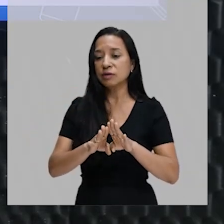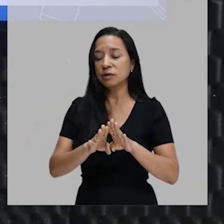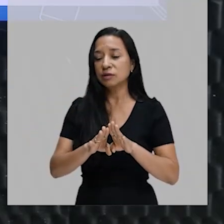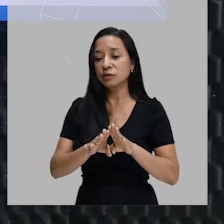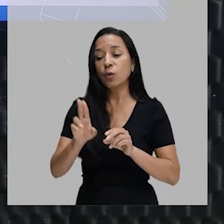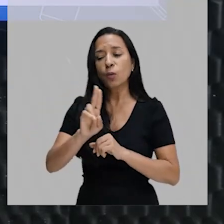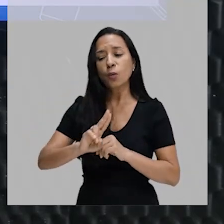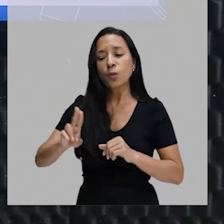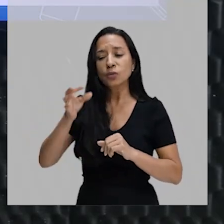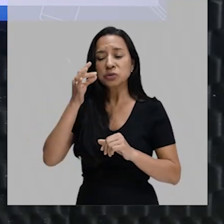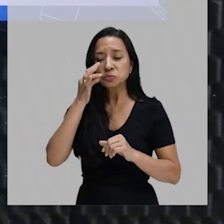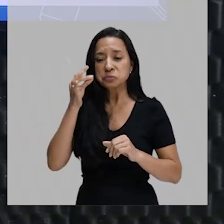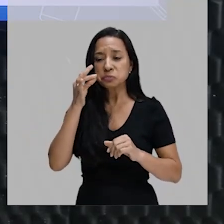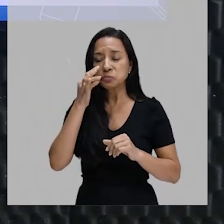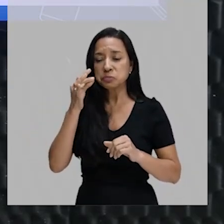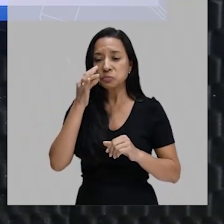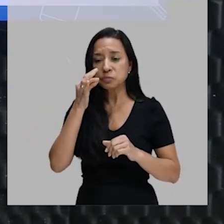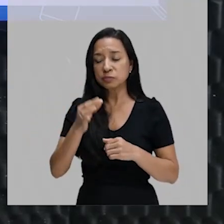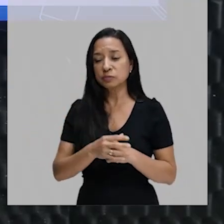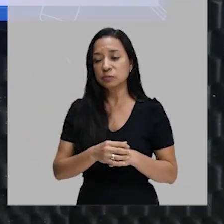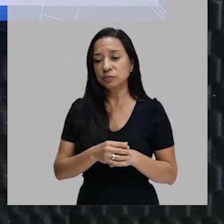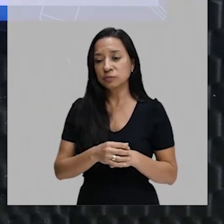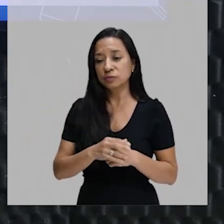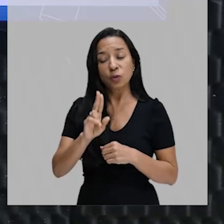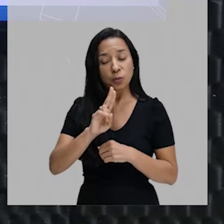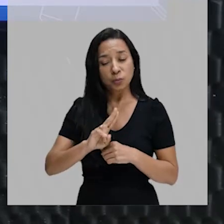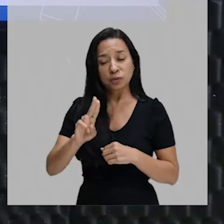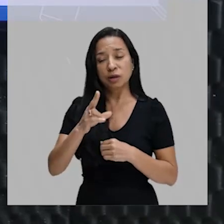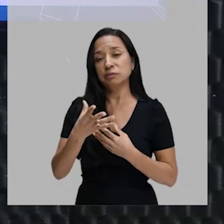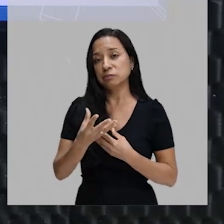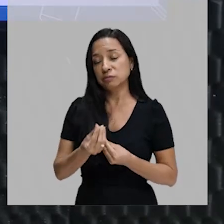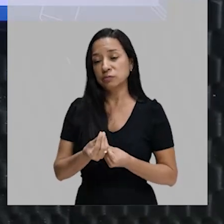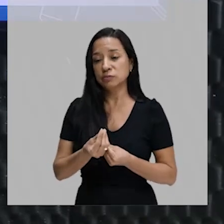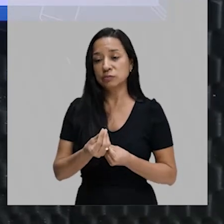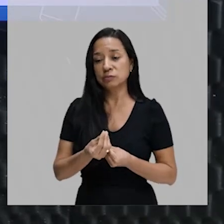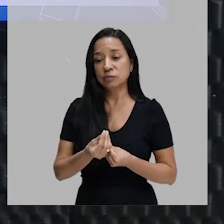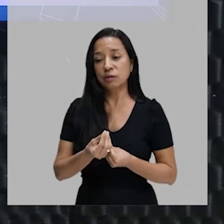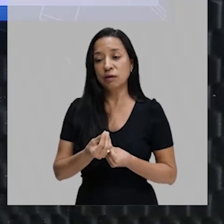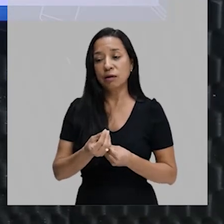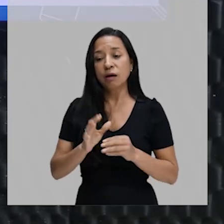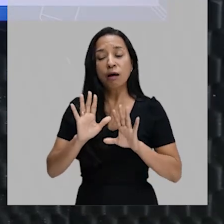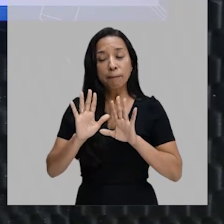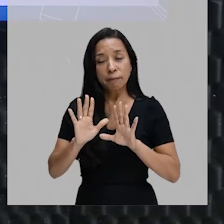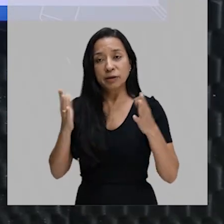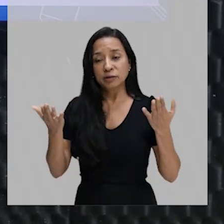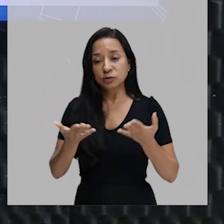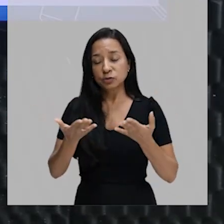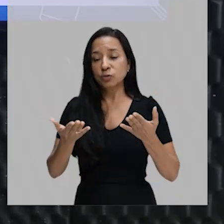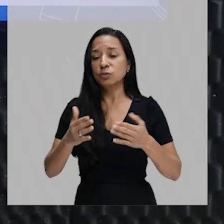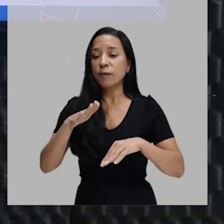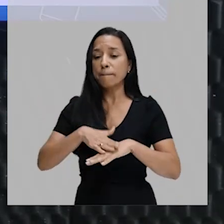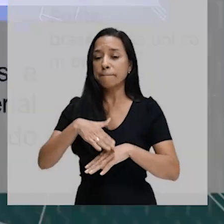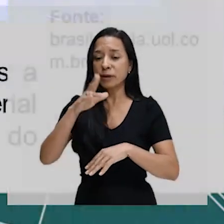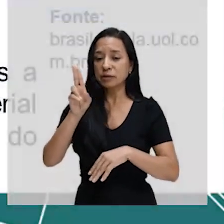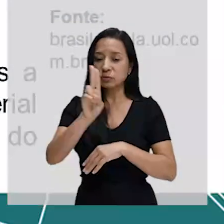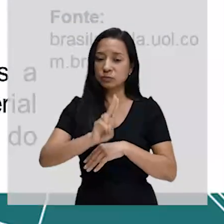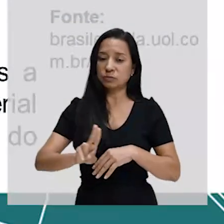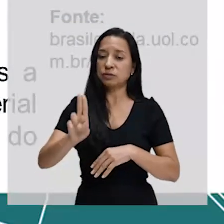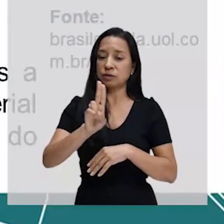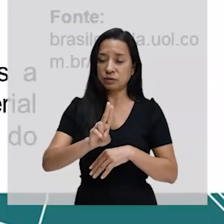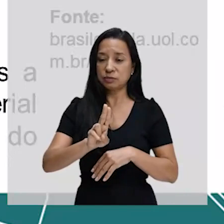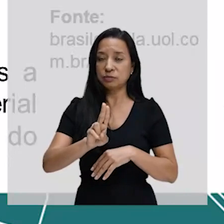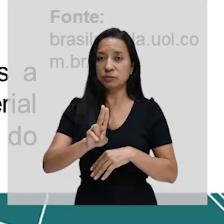camundongos. Esses são os que são bastante usados. Mas, atualmente, pessoal, os que são mais usados mesmo